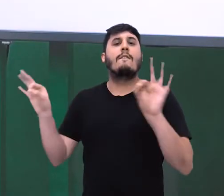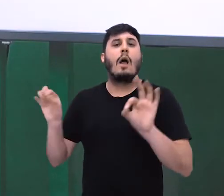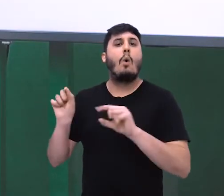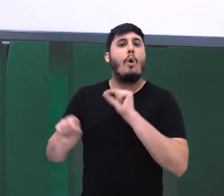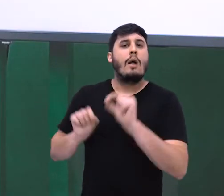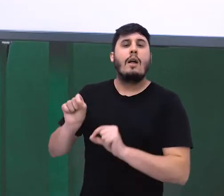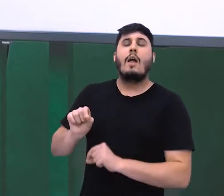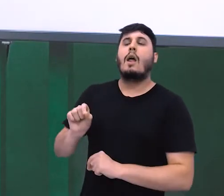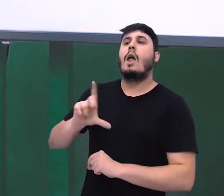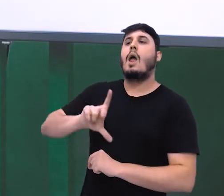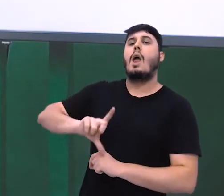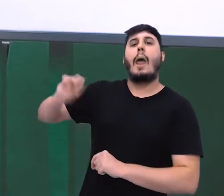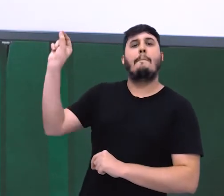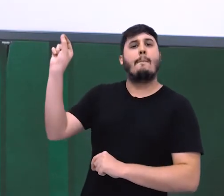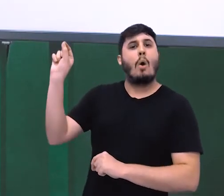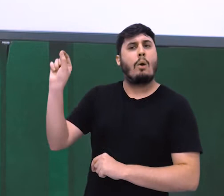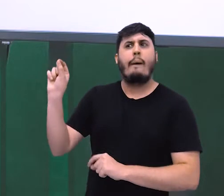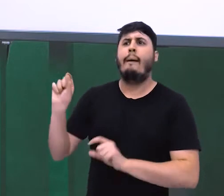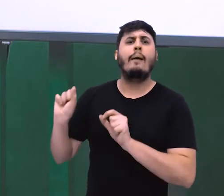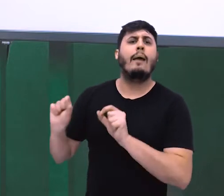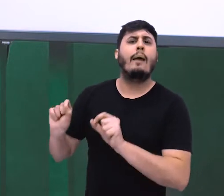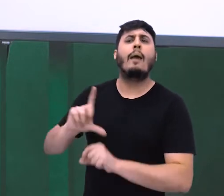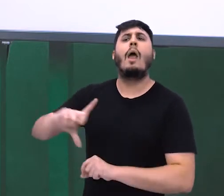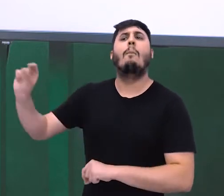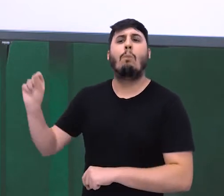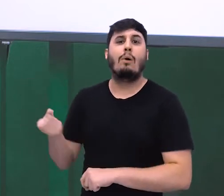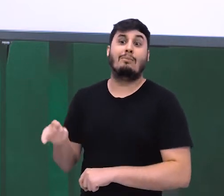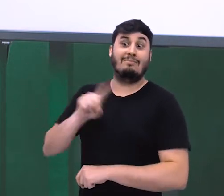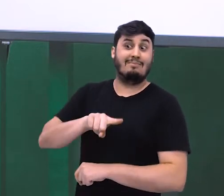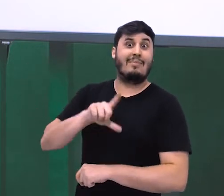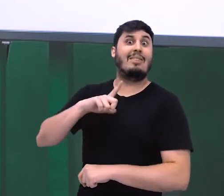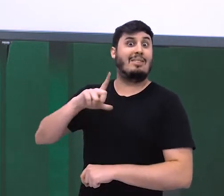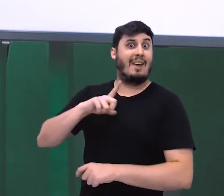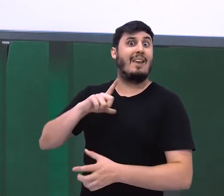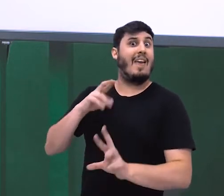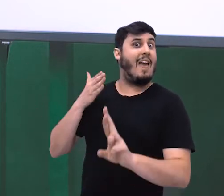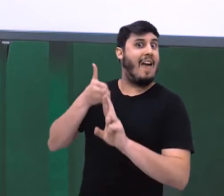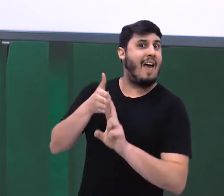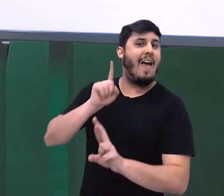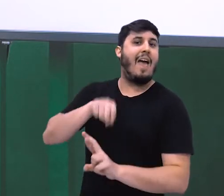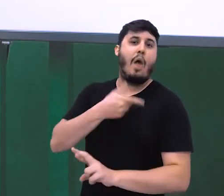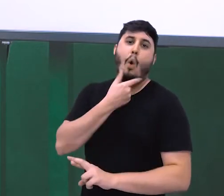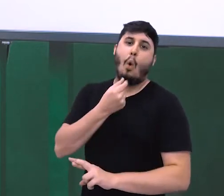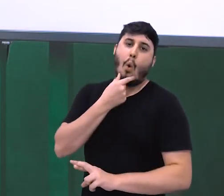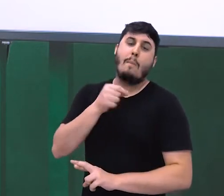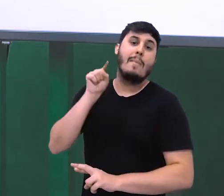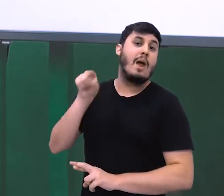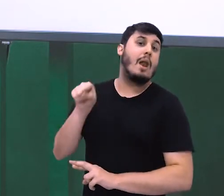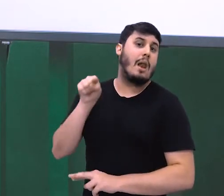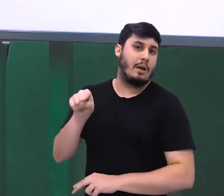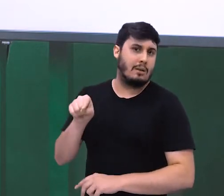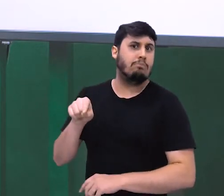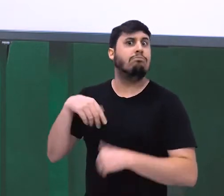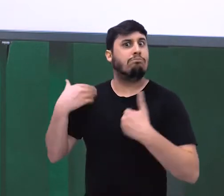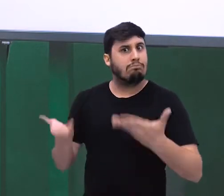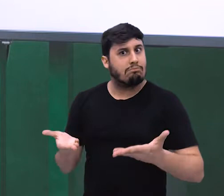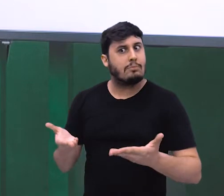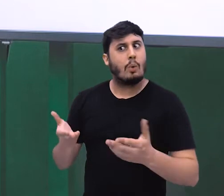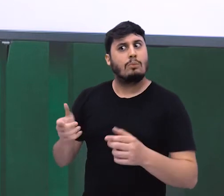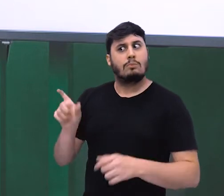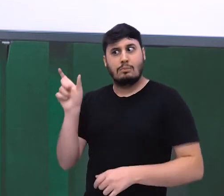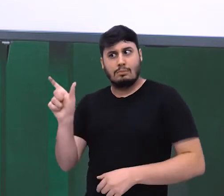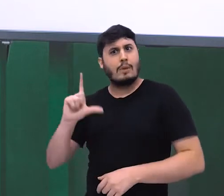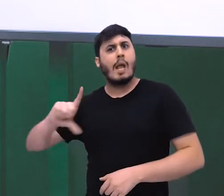Ele. Eu tenho aí uma retomada de um item que já foi citado. Então, eu posso dizer que na segunda oração há um sujeito oculto.